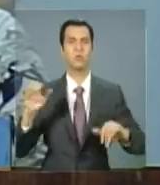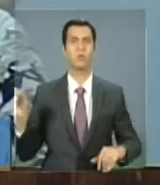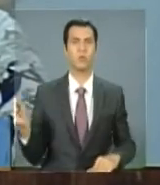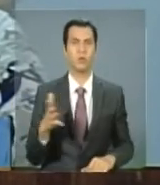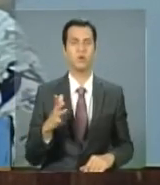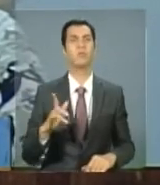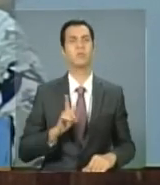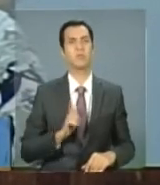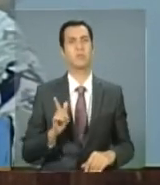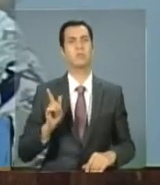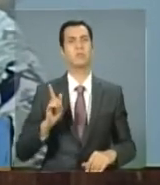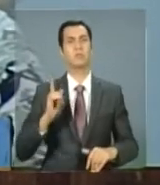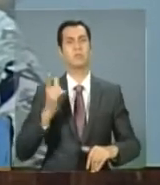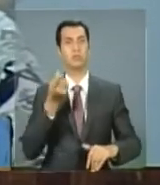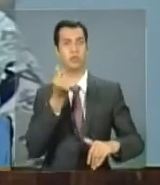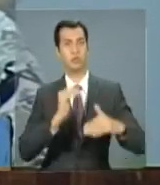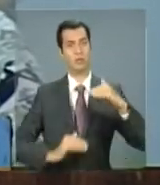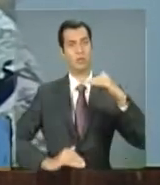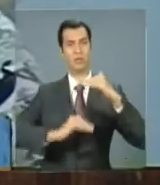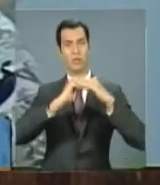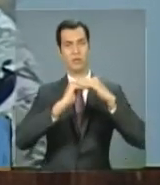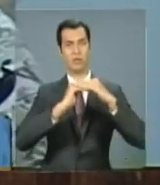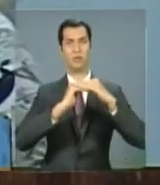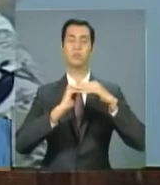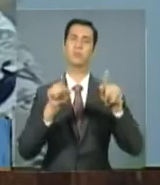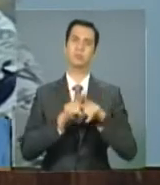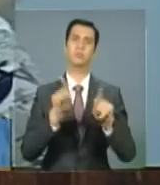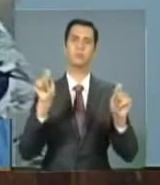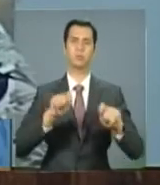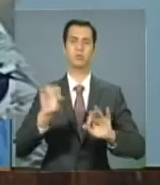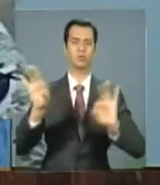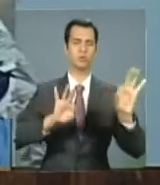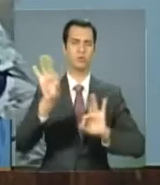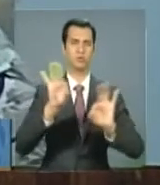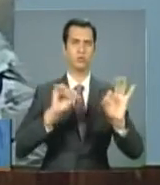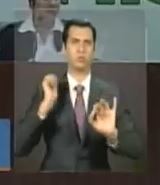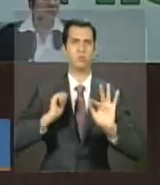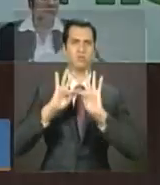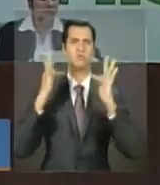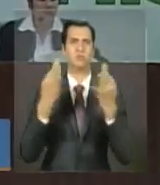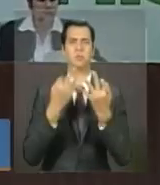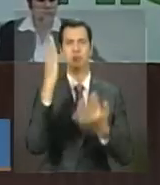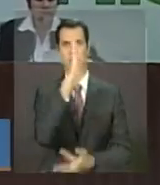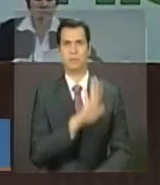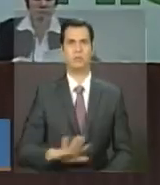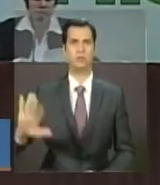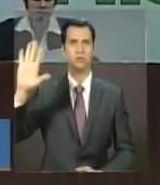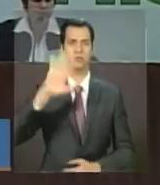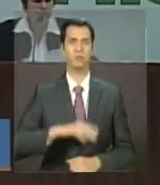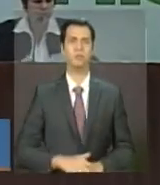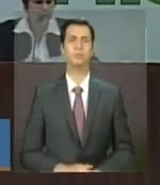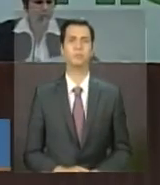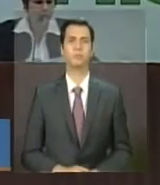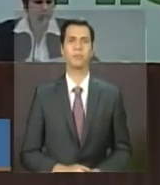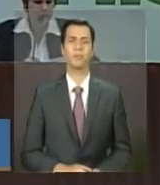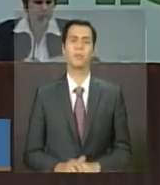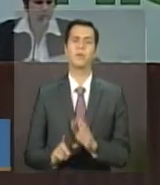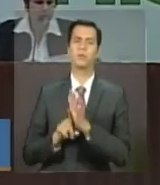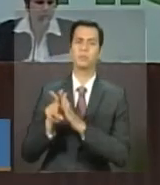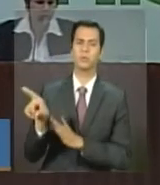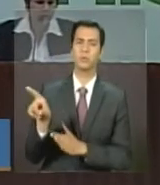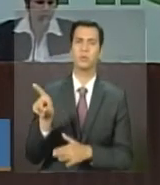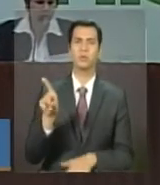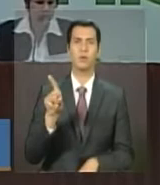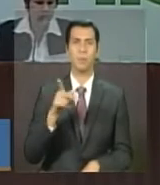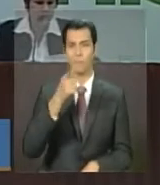tetos e poderemos organizar toda a rede do Bolsa Família no Brasil. É uma pergunta, não tem identificação